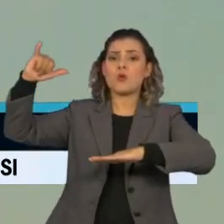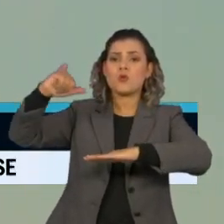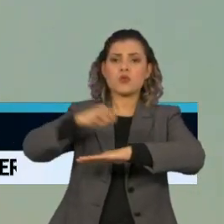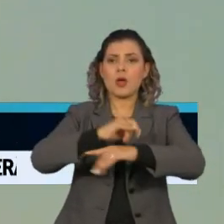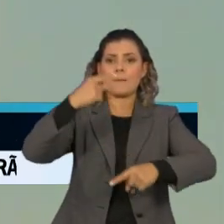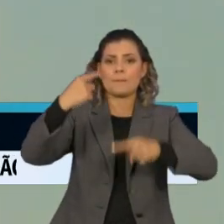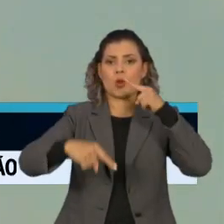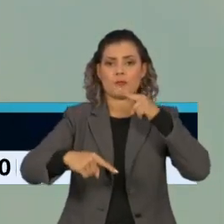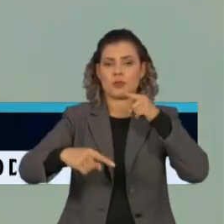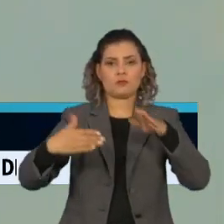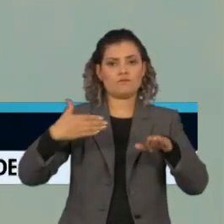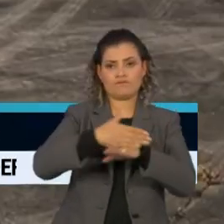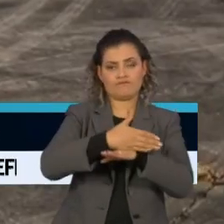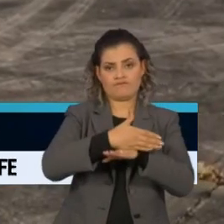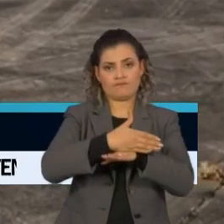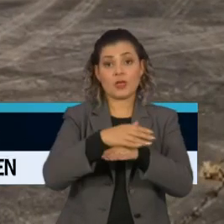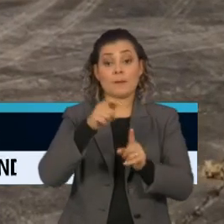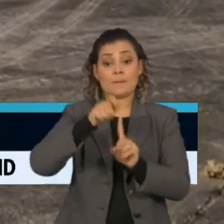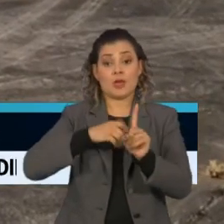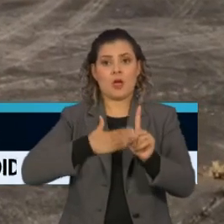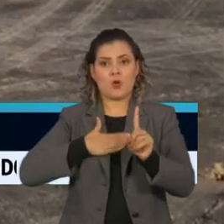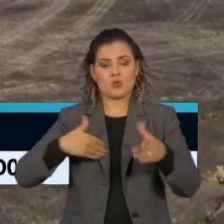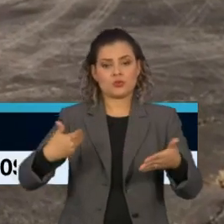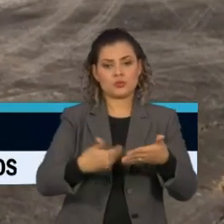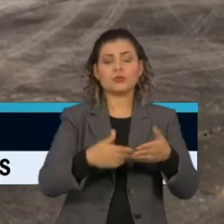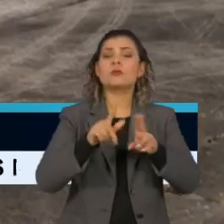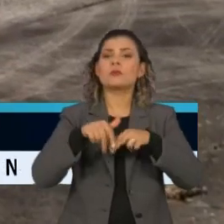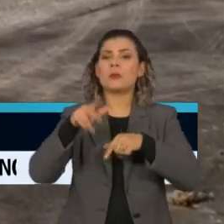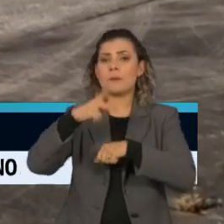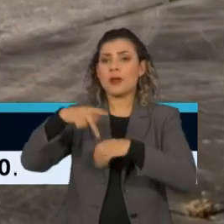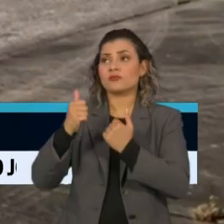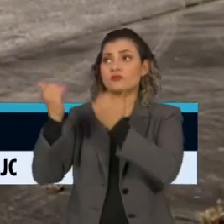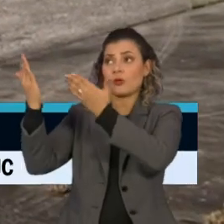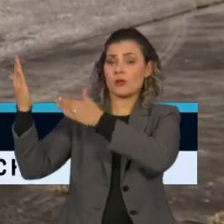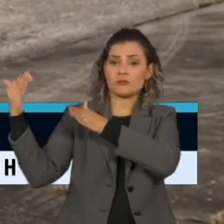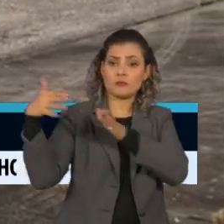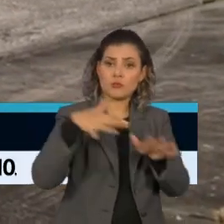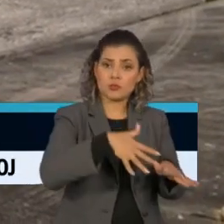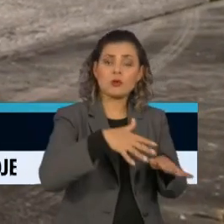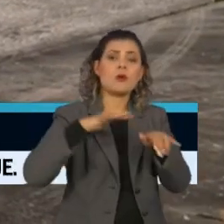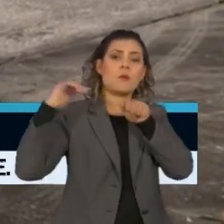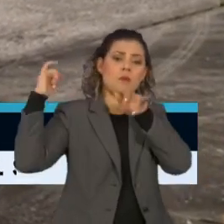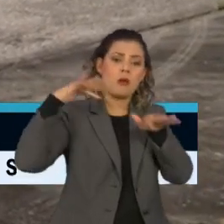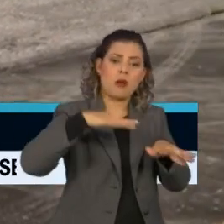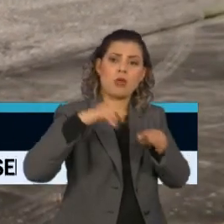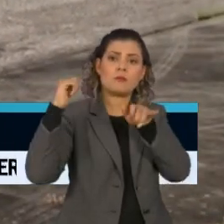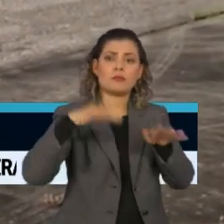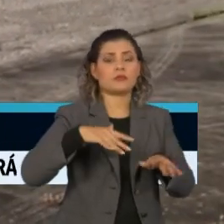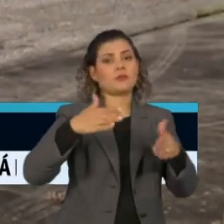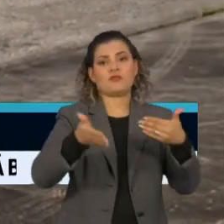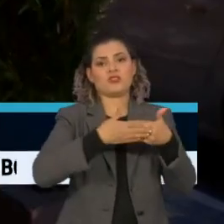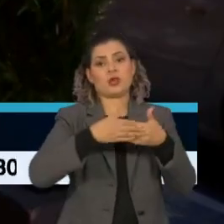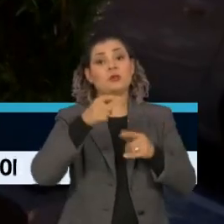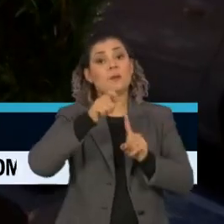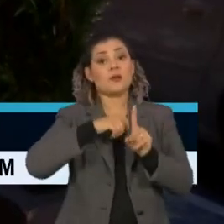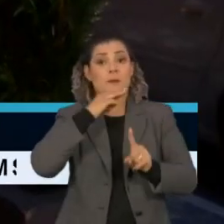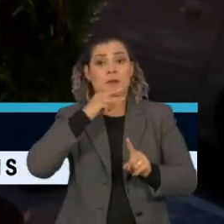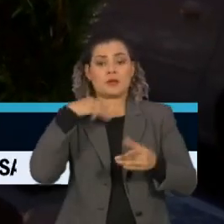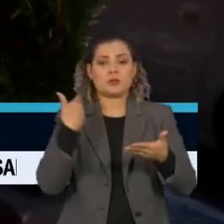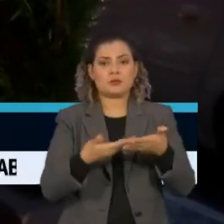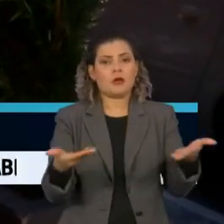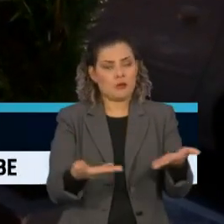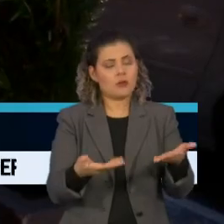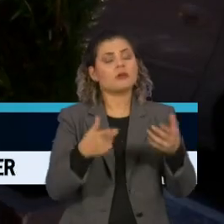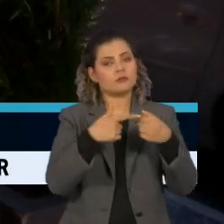proibidos até o fim de agosto. O desembarque de estrangeiros no Brasil estava restrito desde março por causa da pandemia. Em São